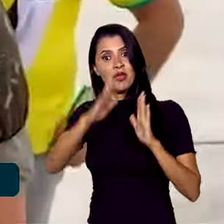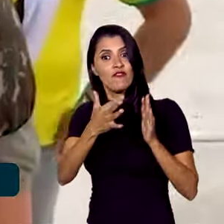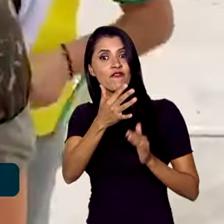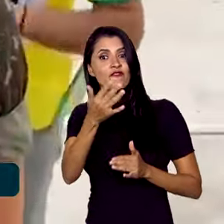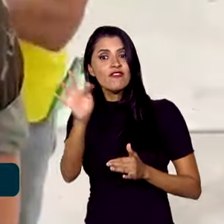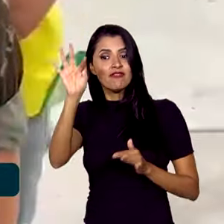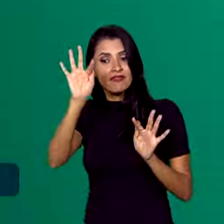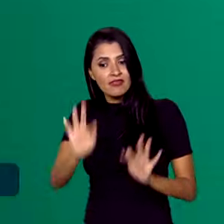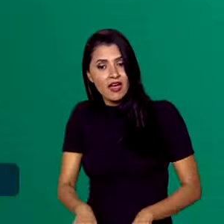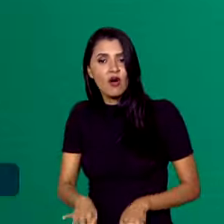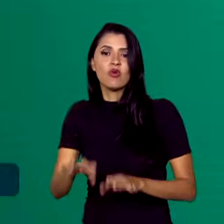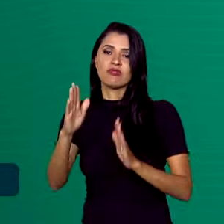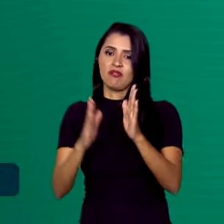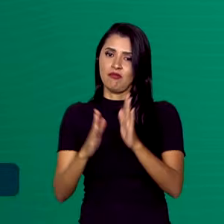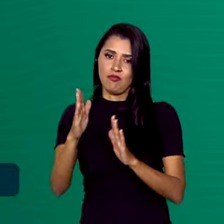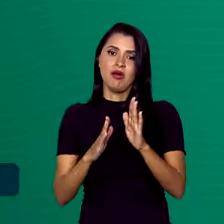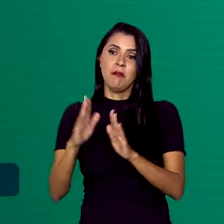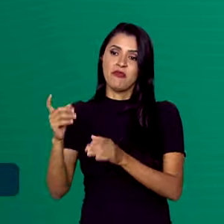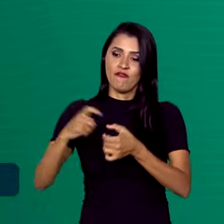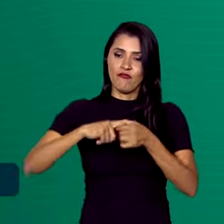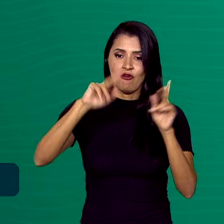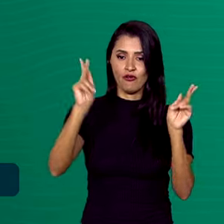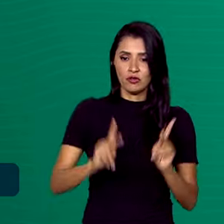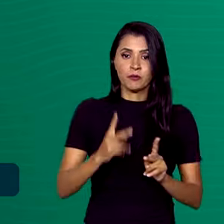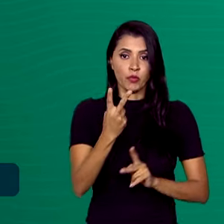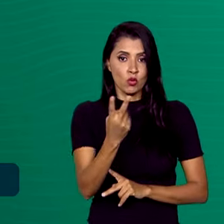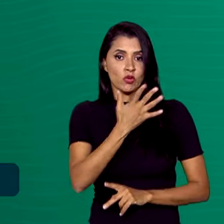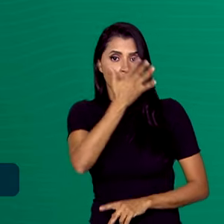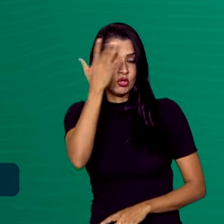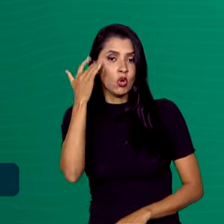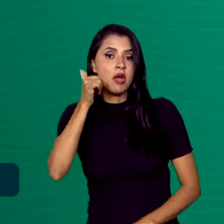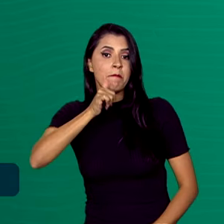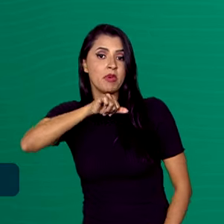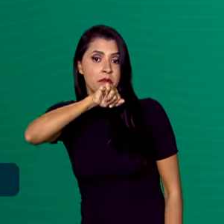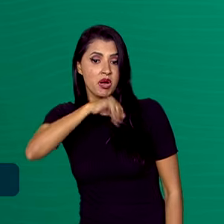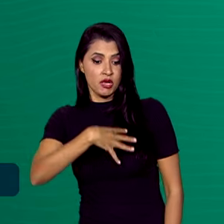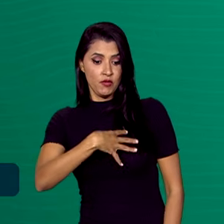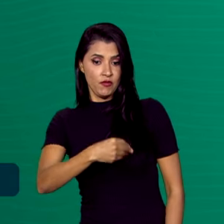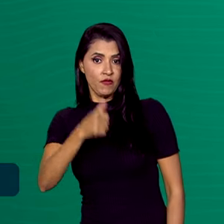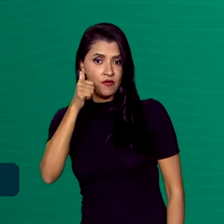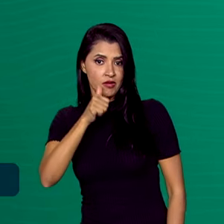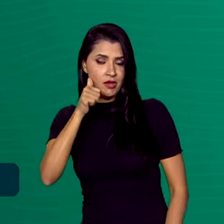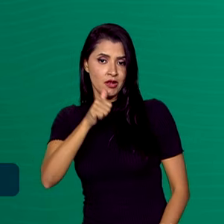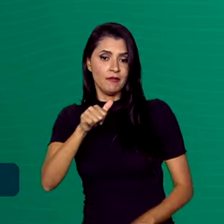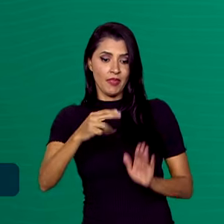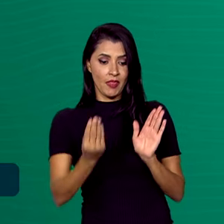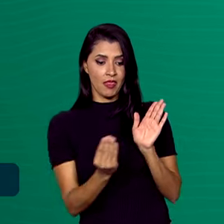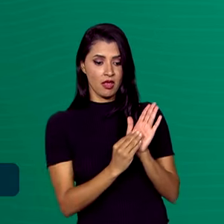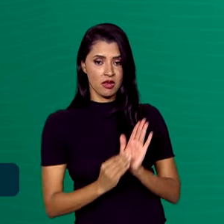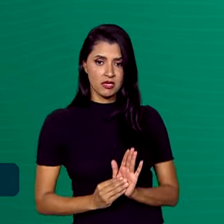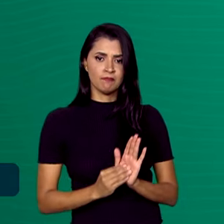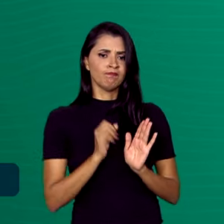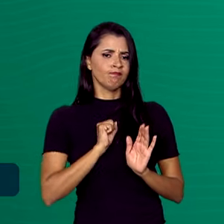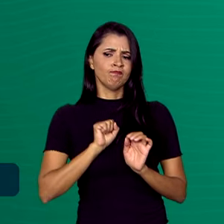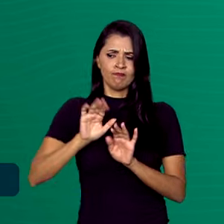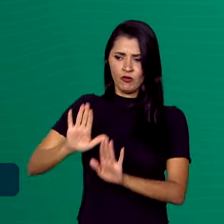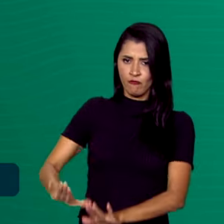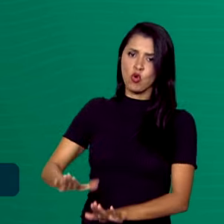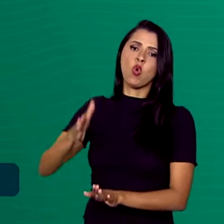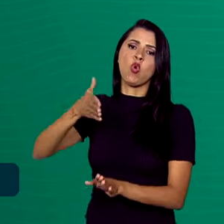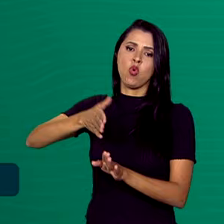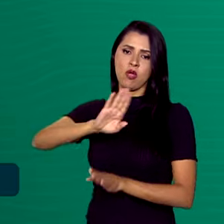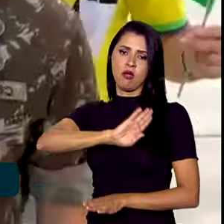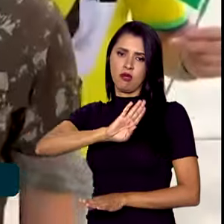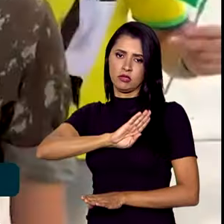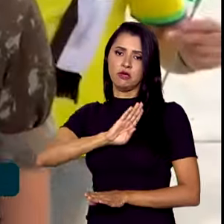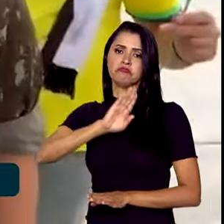de repatriação. Duas pessoas, mãe e filha, que constavam na lista original, decidiram permanecer em Gaza por motivos